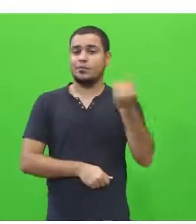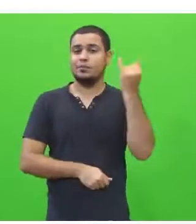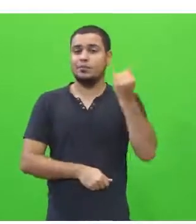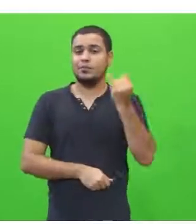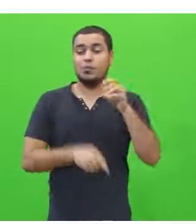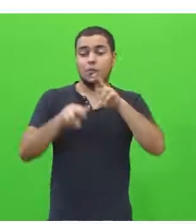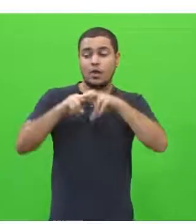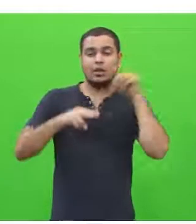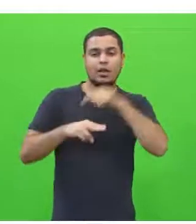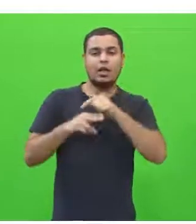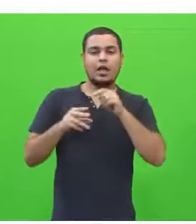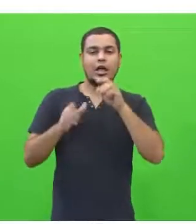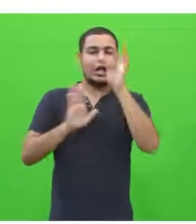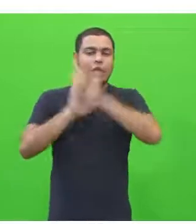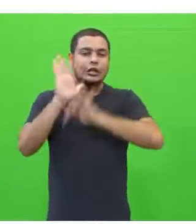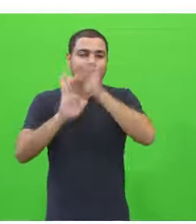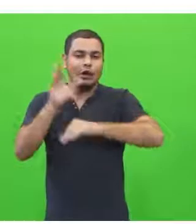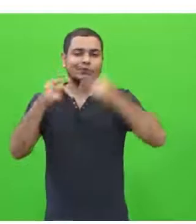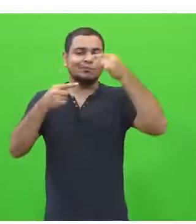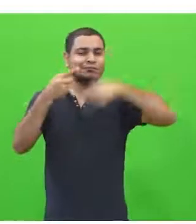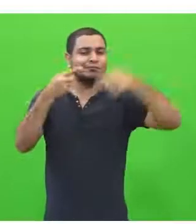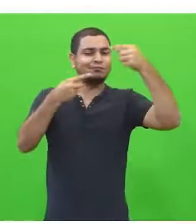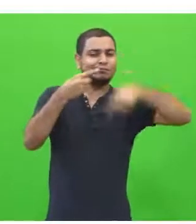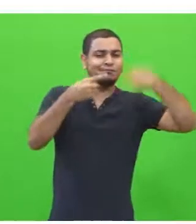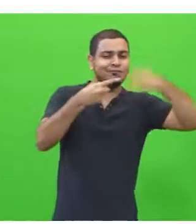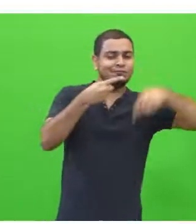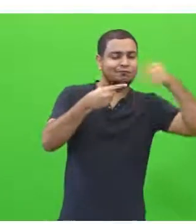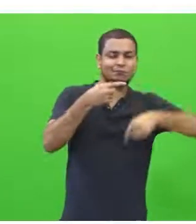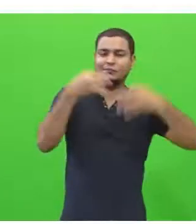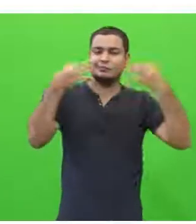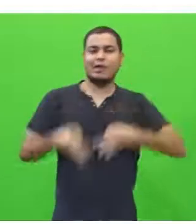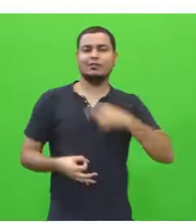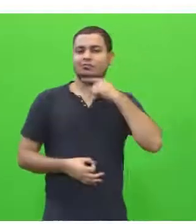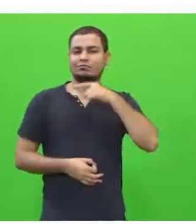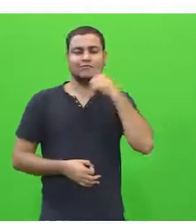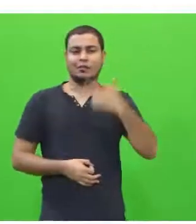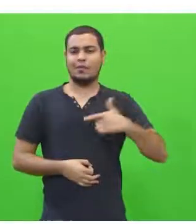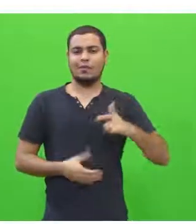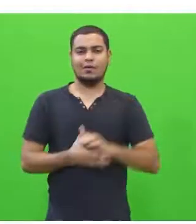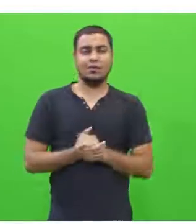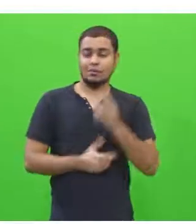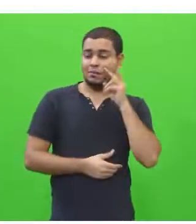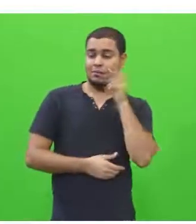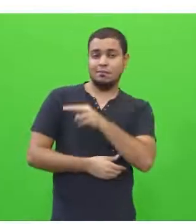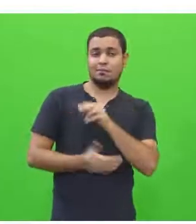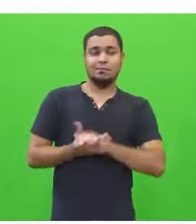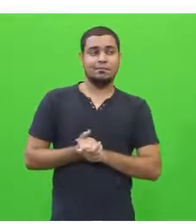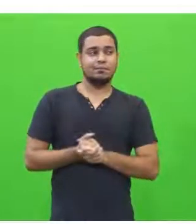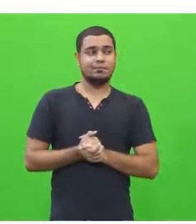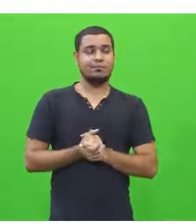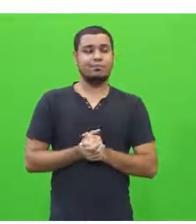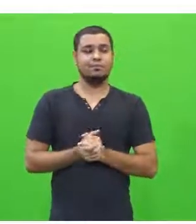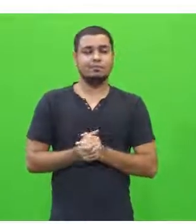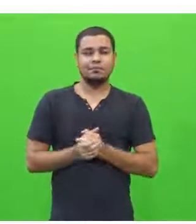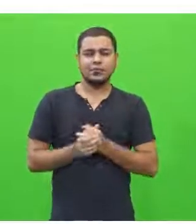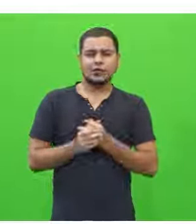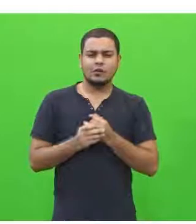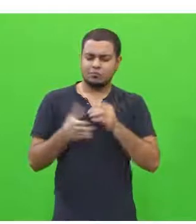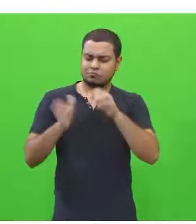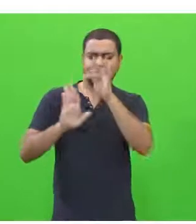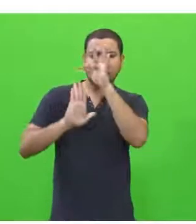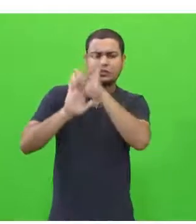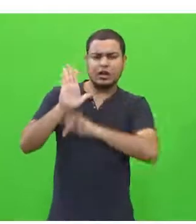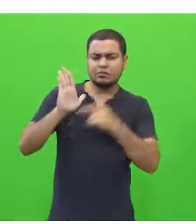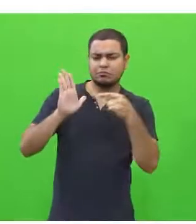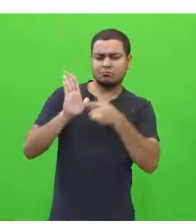deixou a desejar, ficou ineficiente. Olha só, total desconhecimento acerca